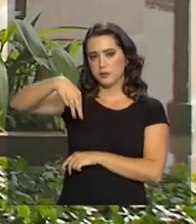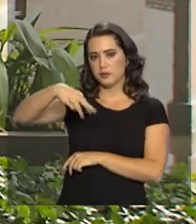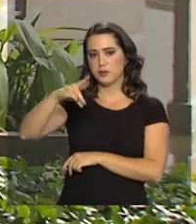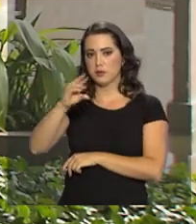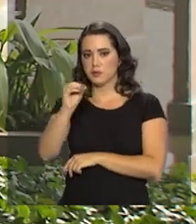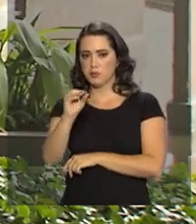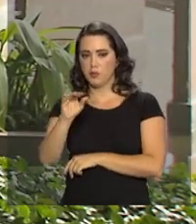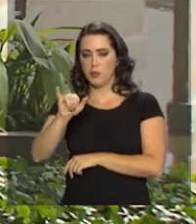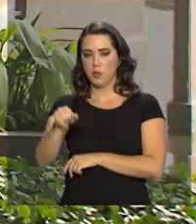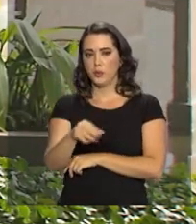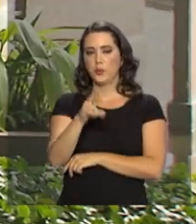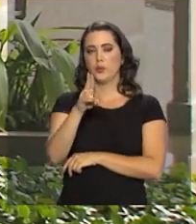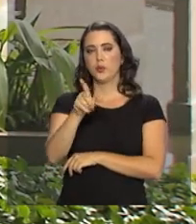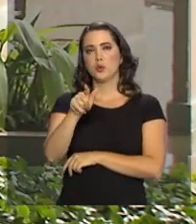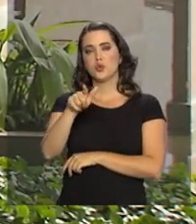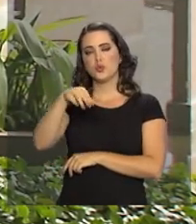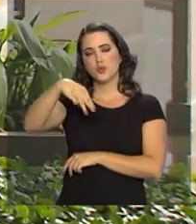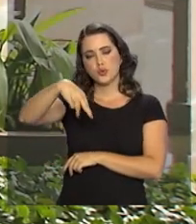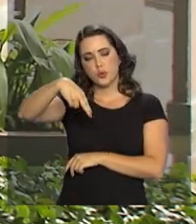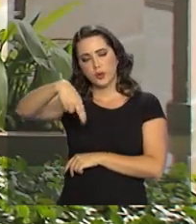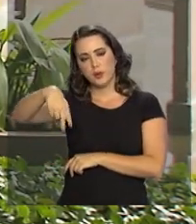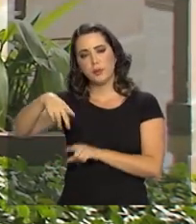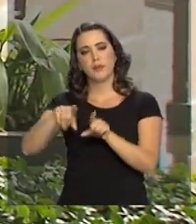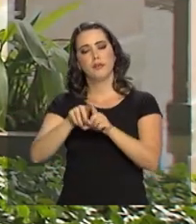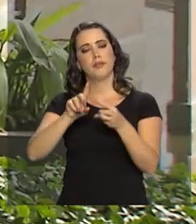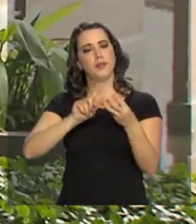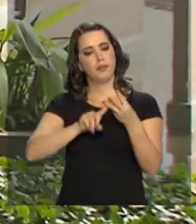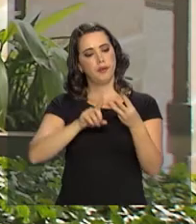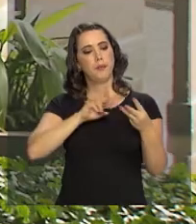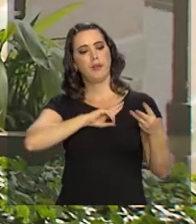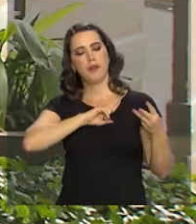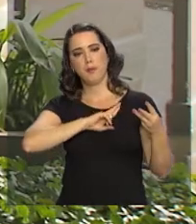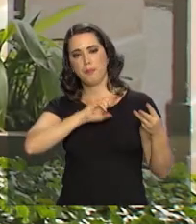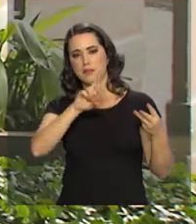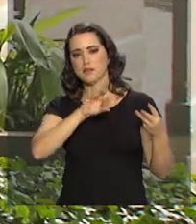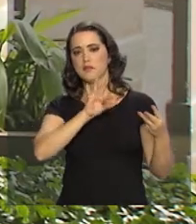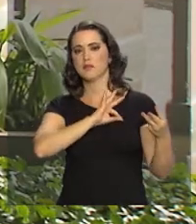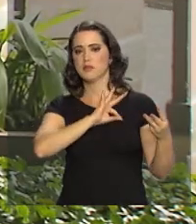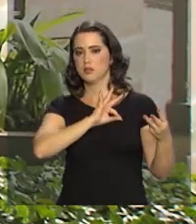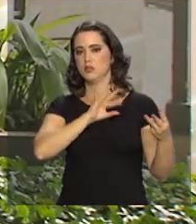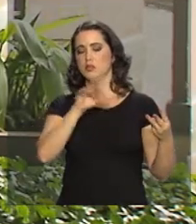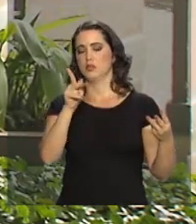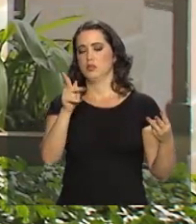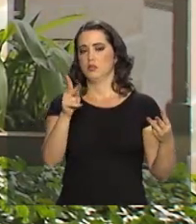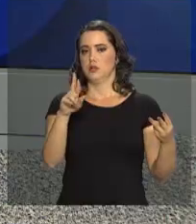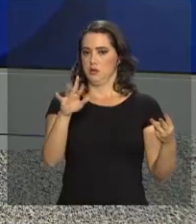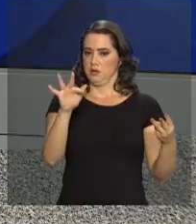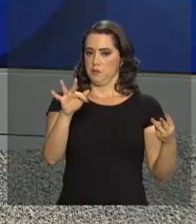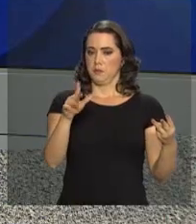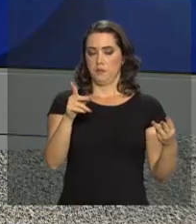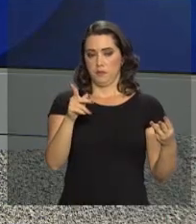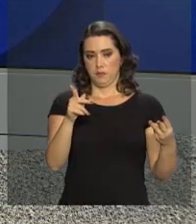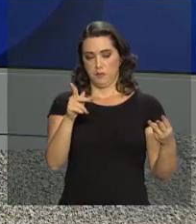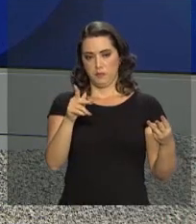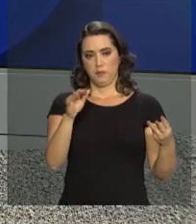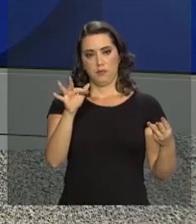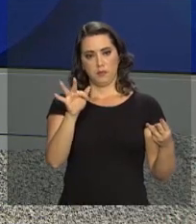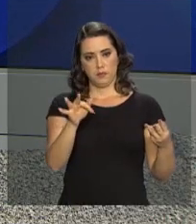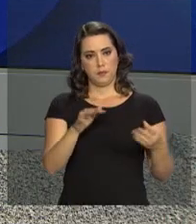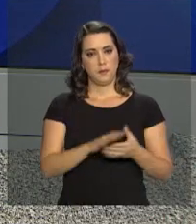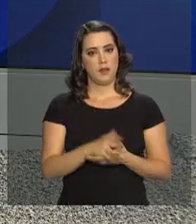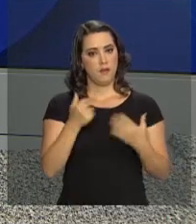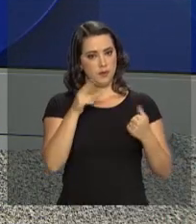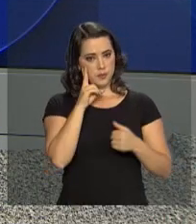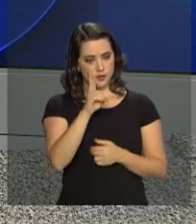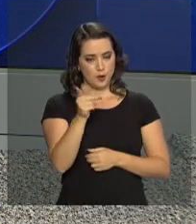participaram da reunião representantes da Polícia Federal e da Polícia Rodoviária Federal. A gente vai